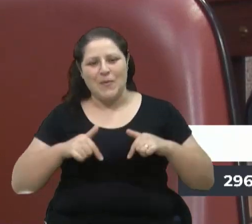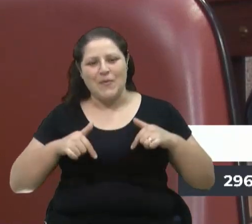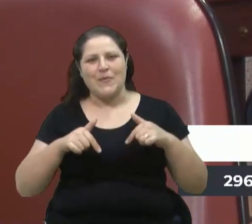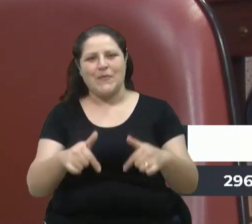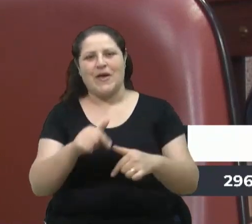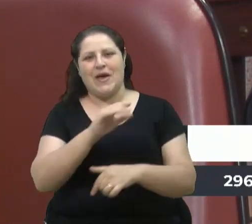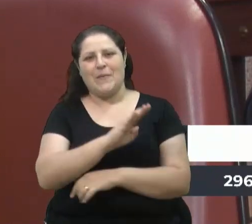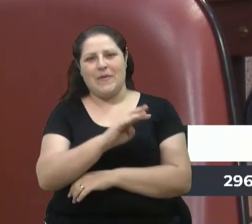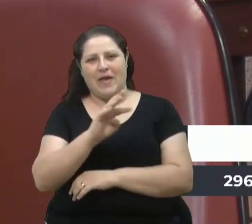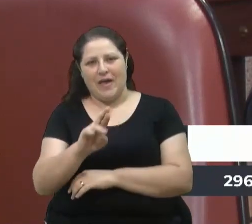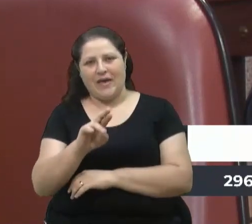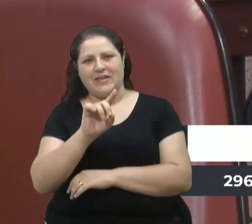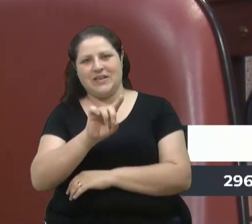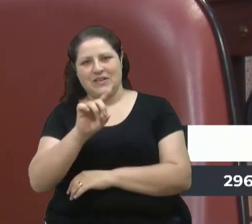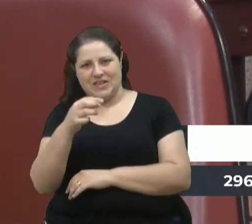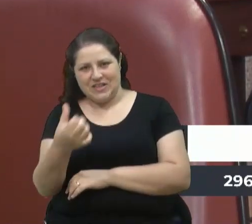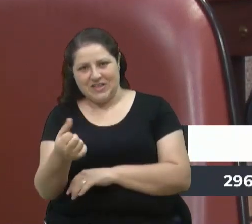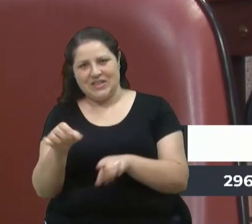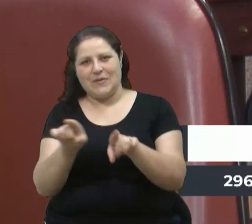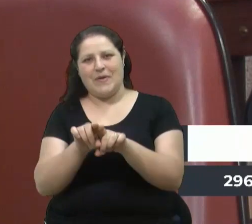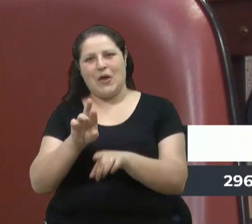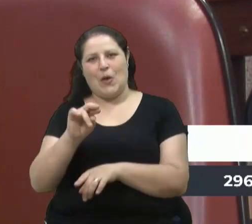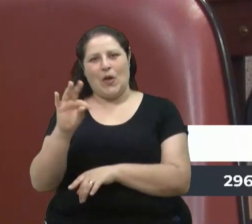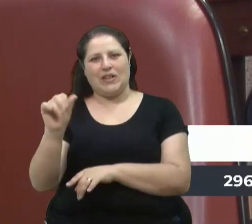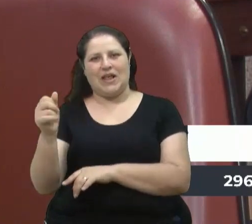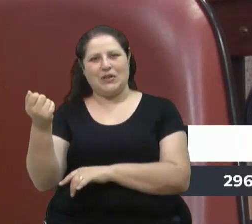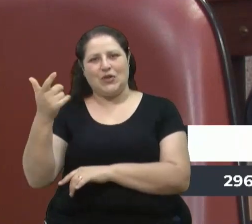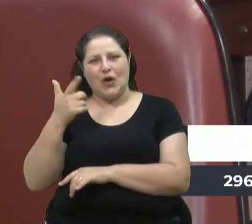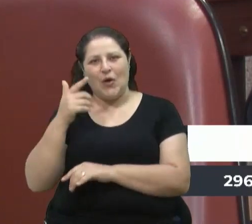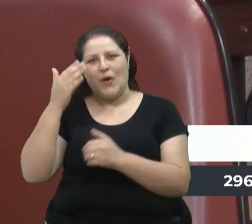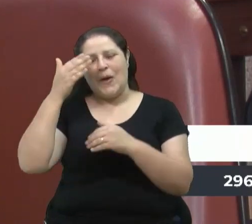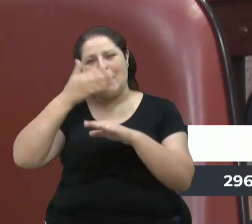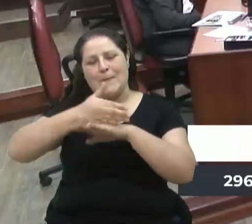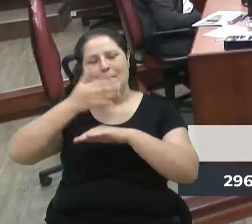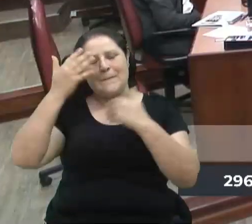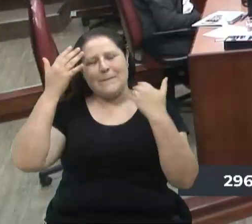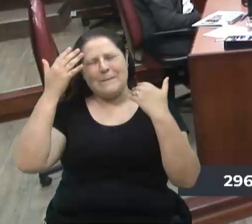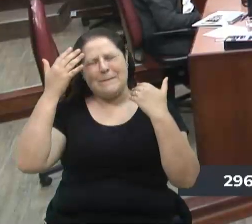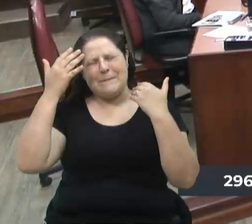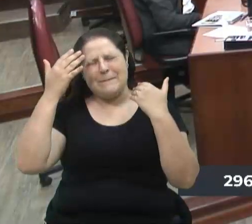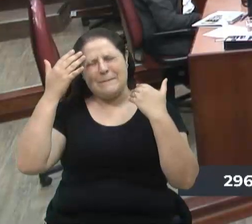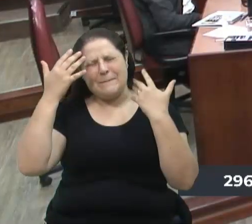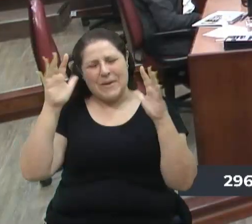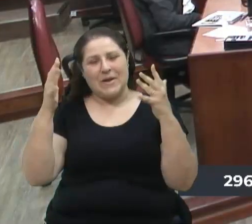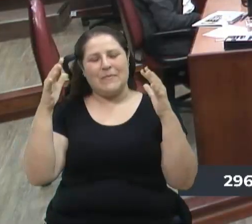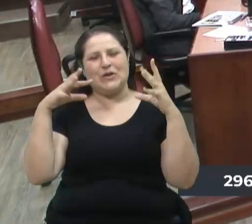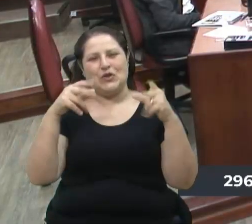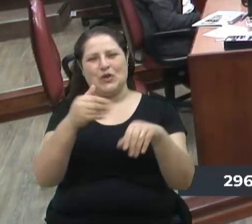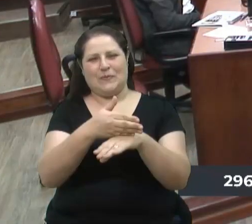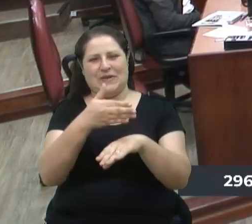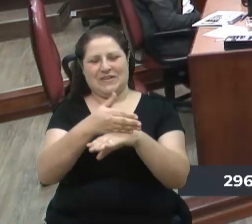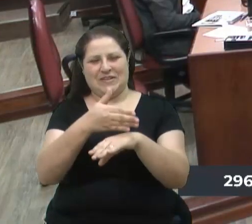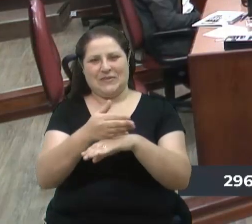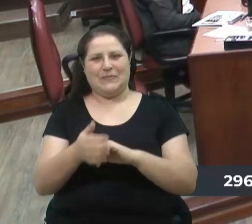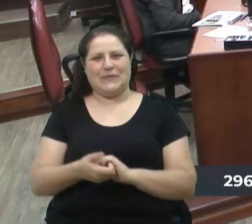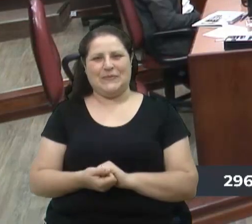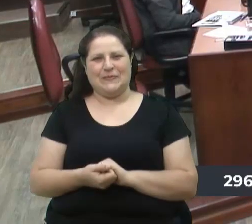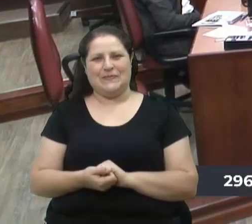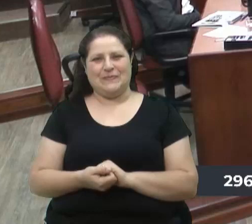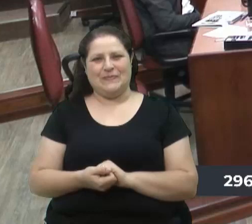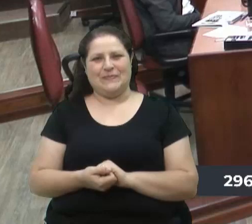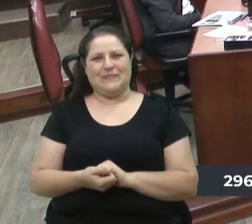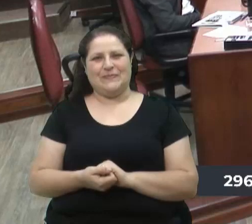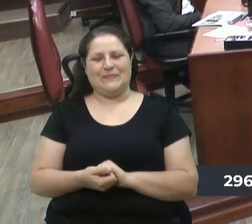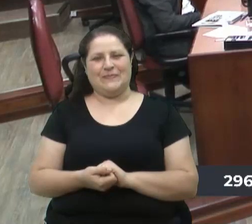e a Rota do Sol. Parabéns a todos envolvidos, parabéns, vereador Xuxa. Obrigado, vereador de Carlos, a Frente Parlamentar em Defesa da